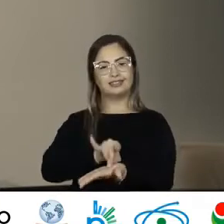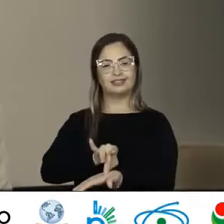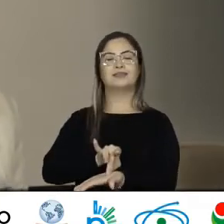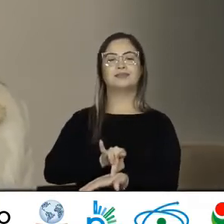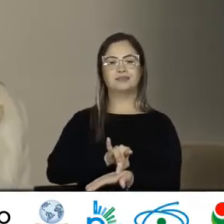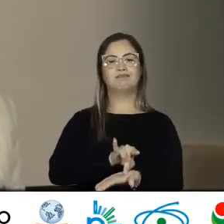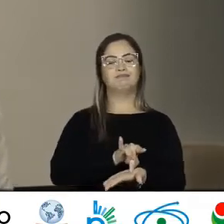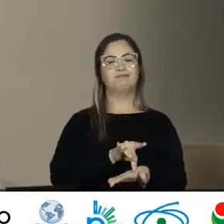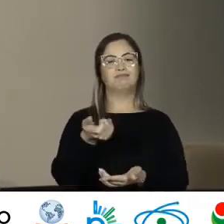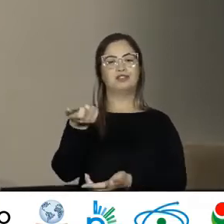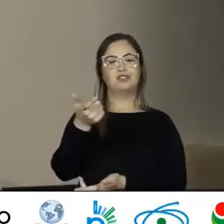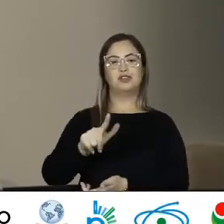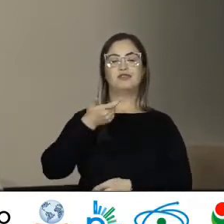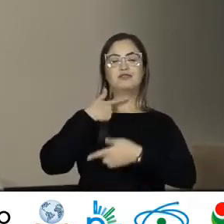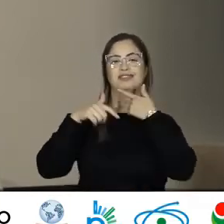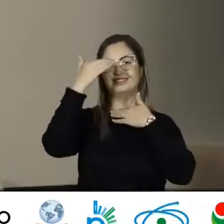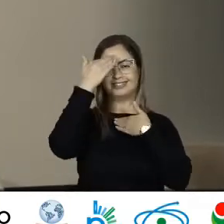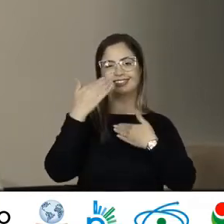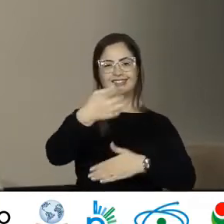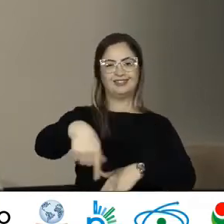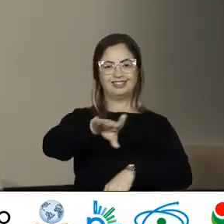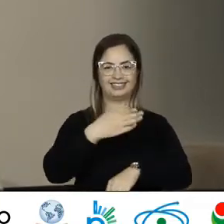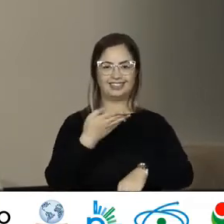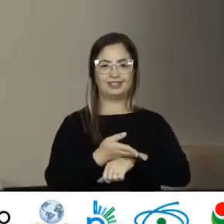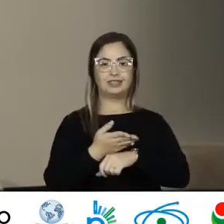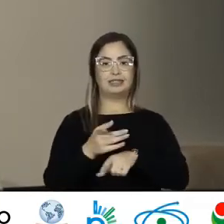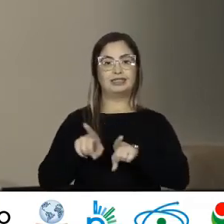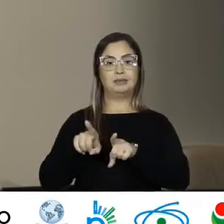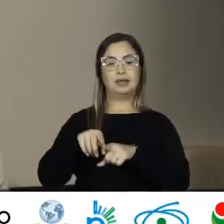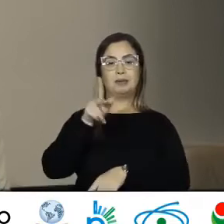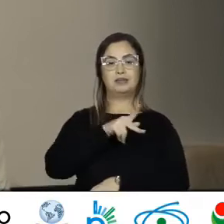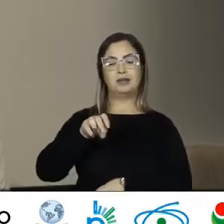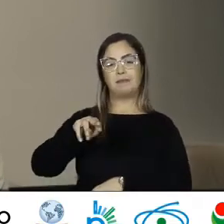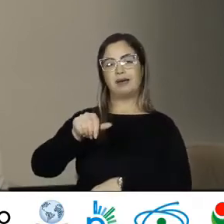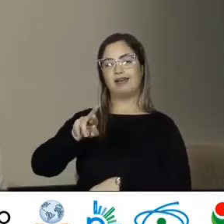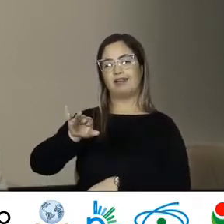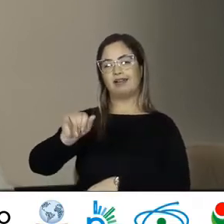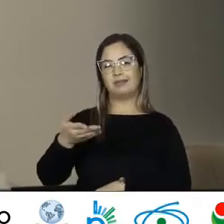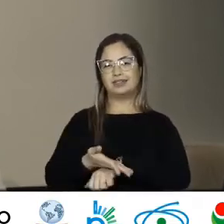mais uma vez Gostaria de agradecer A presença Da professora Maria Catarina Muito obrigado